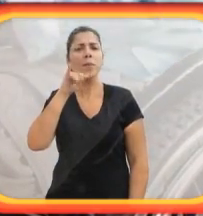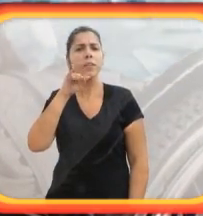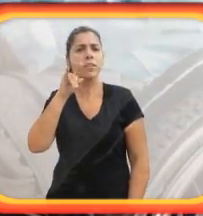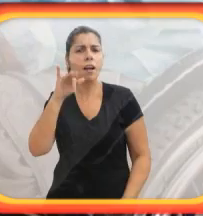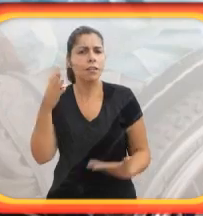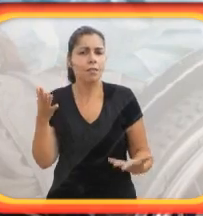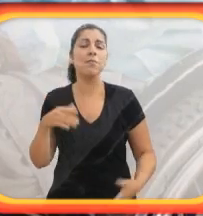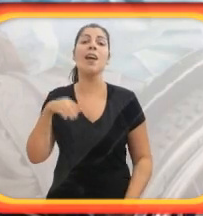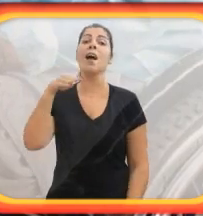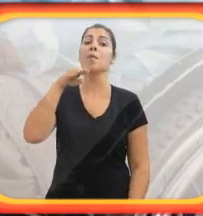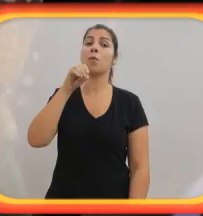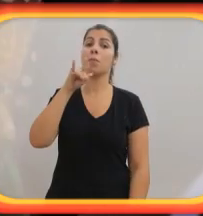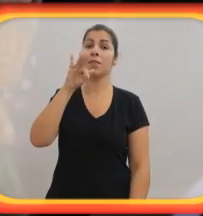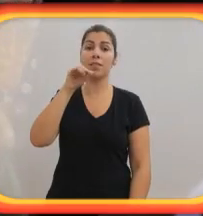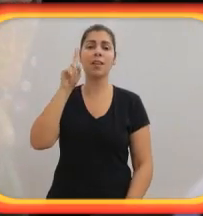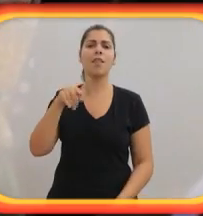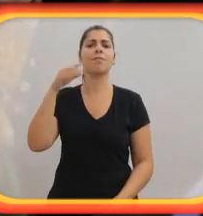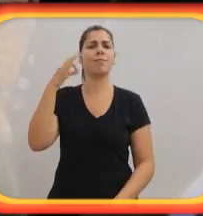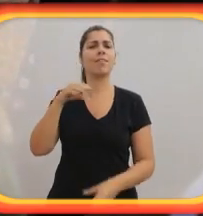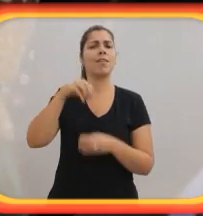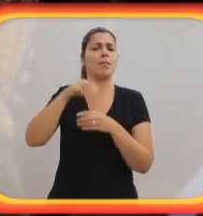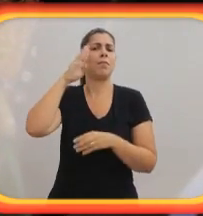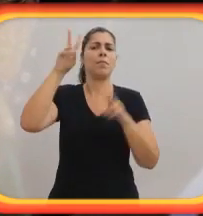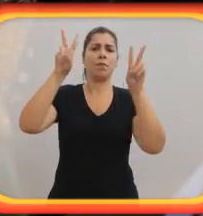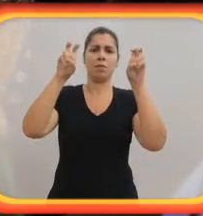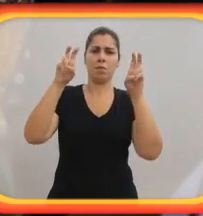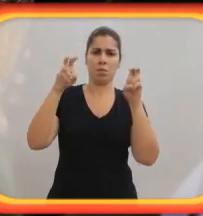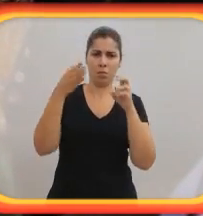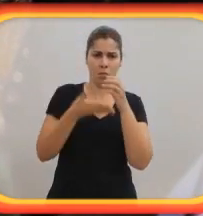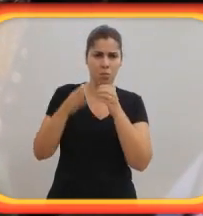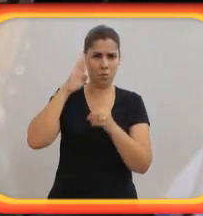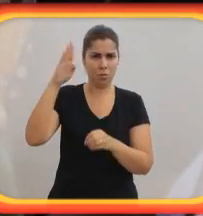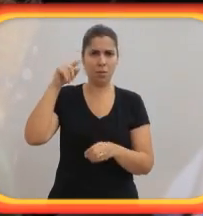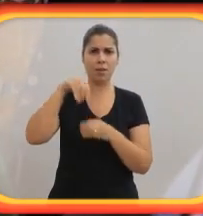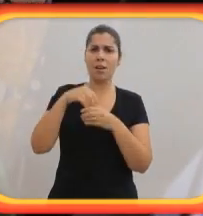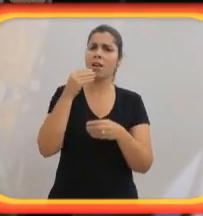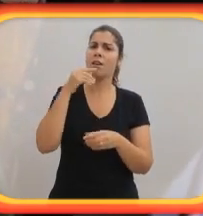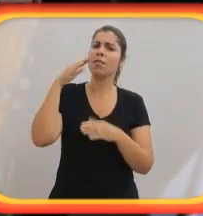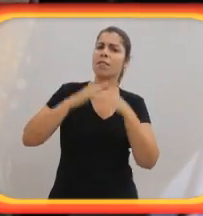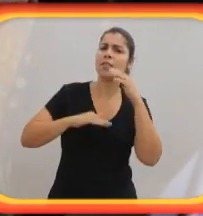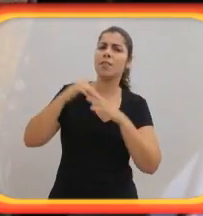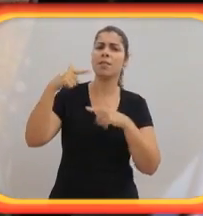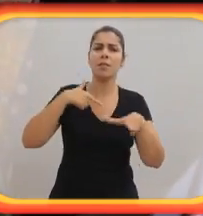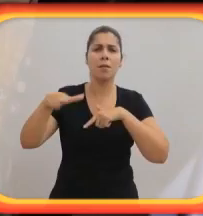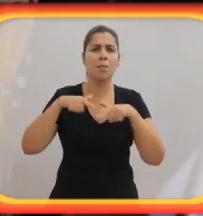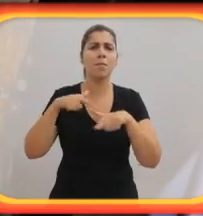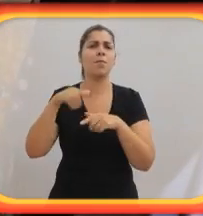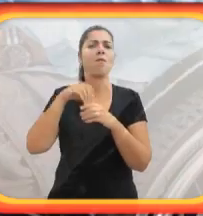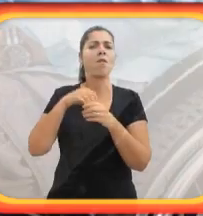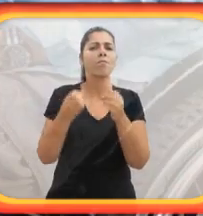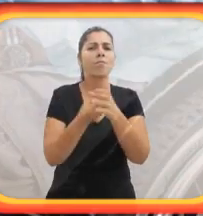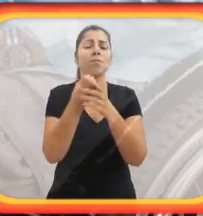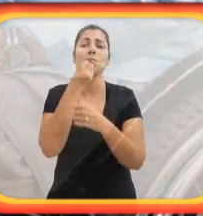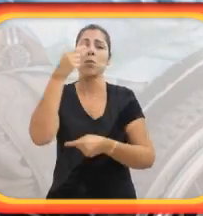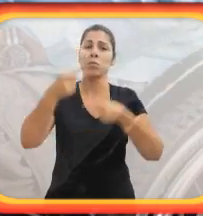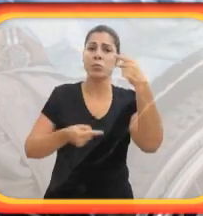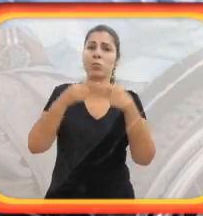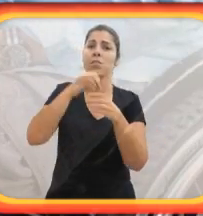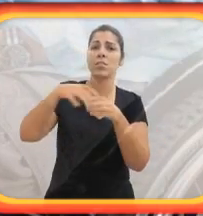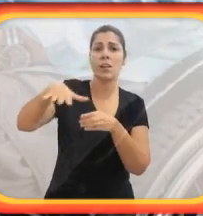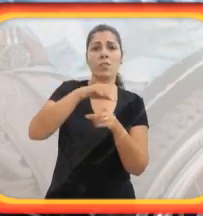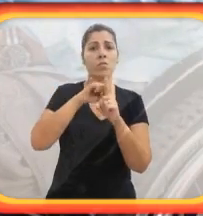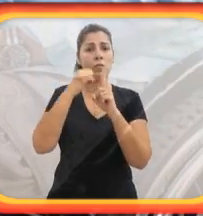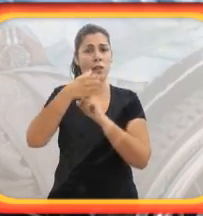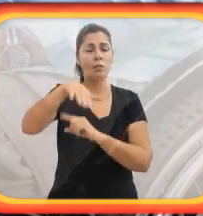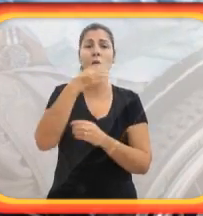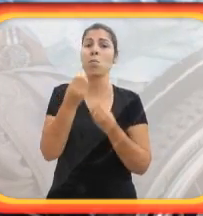Mobilidade, certamente, é tema fundamental. E, claro, que se você trabalha, se você constrói, implementa boas políticas públicas nessa área,